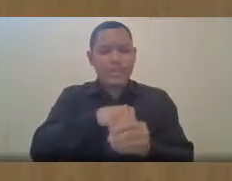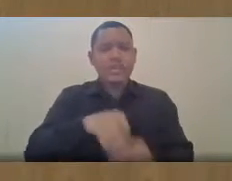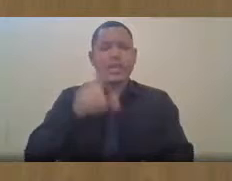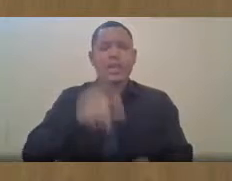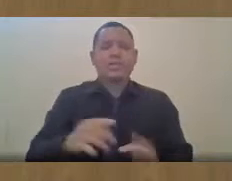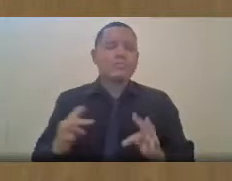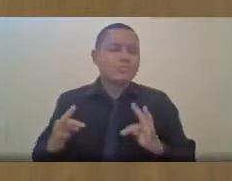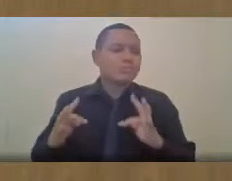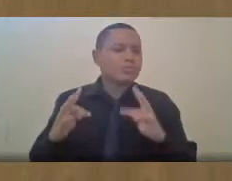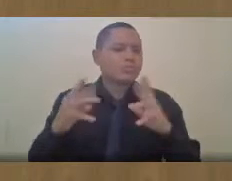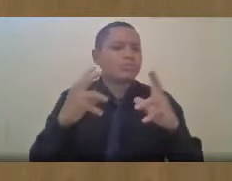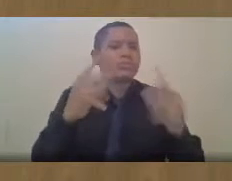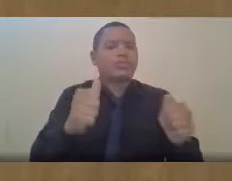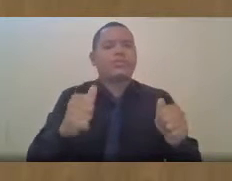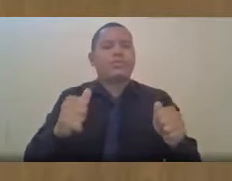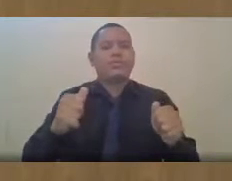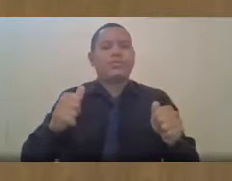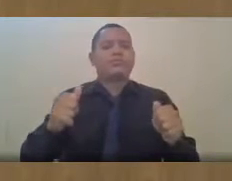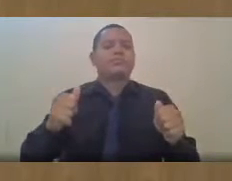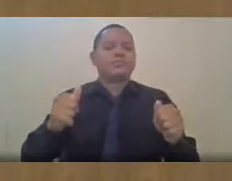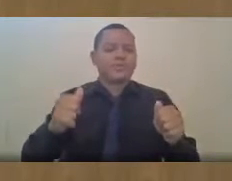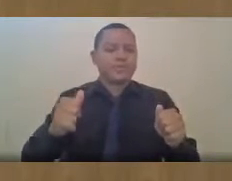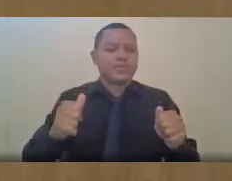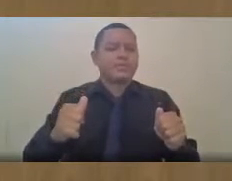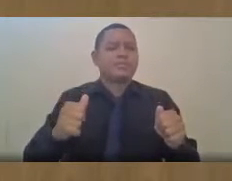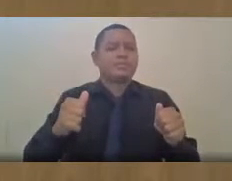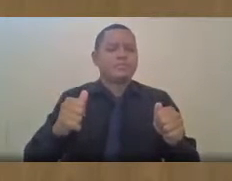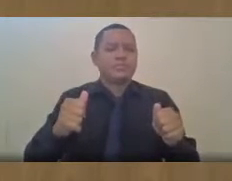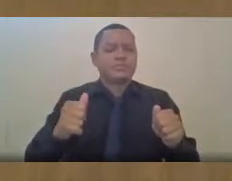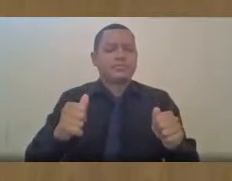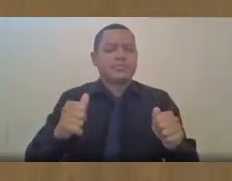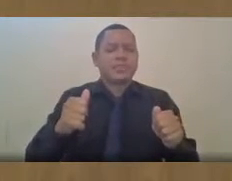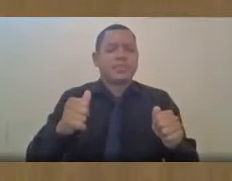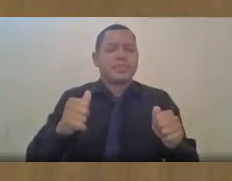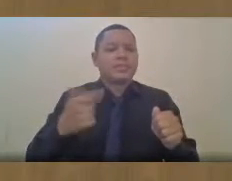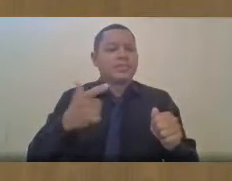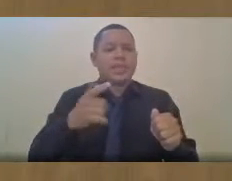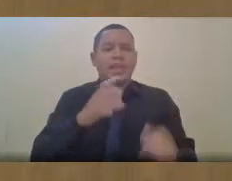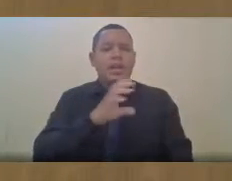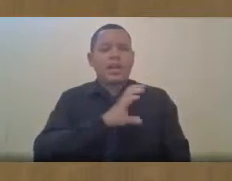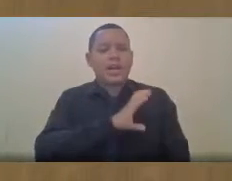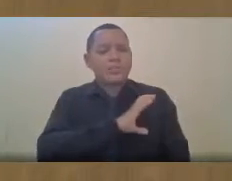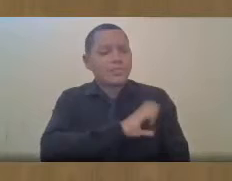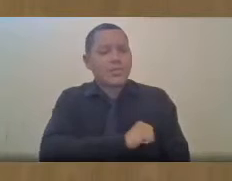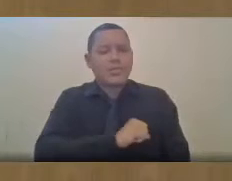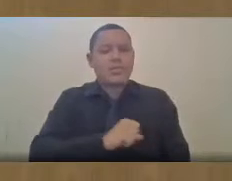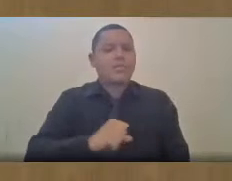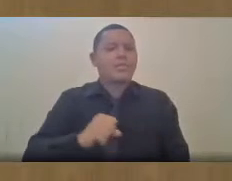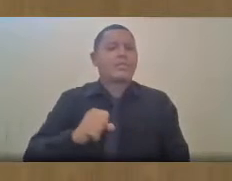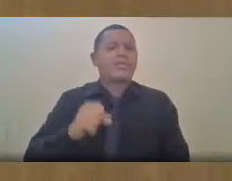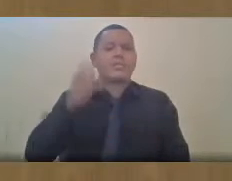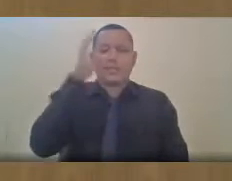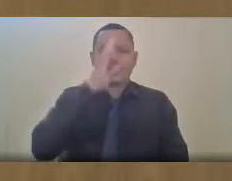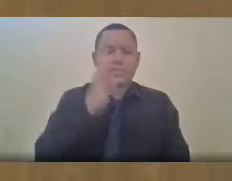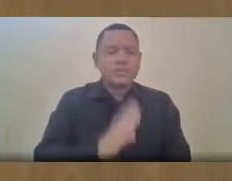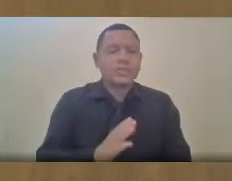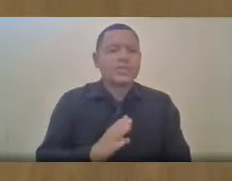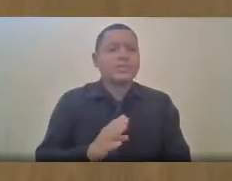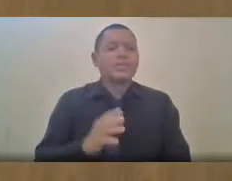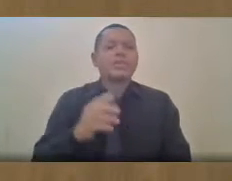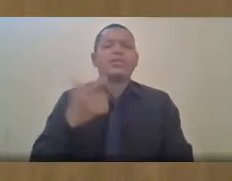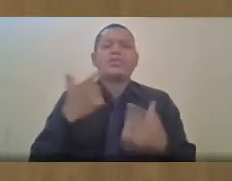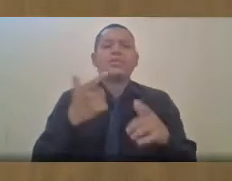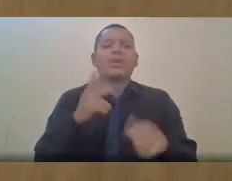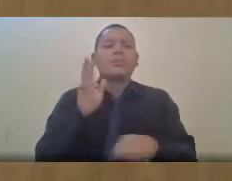A maioria deles não tem amor pela pátria. A maioria deles não estão ali como guardião